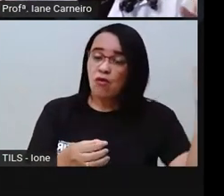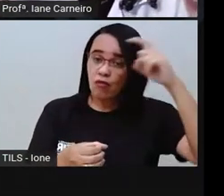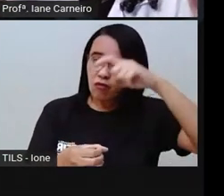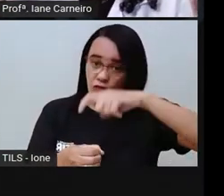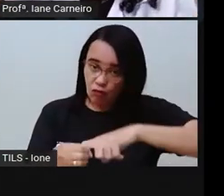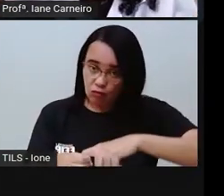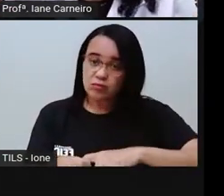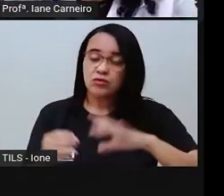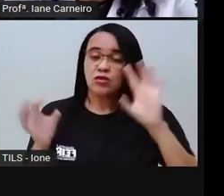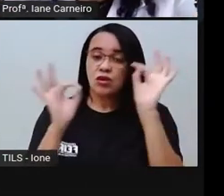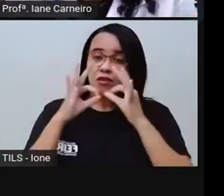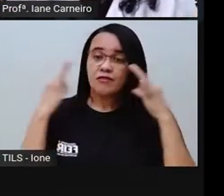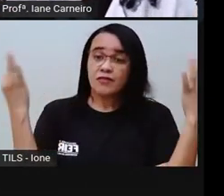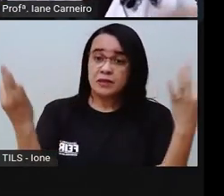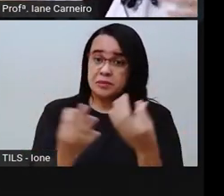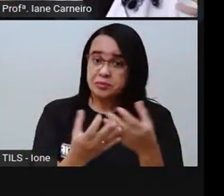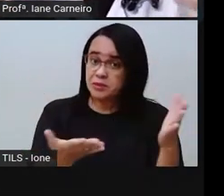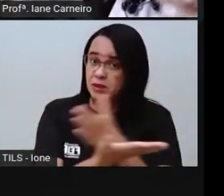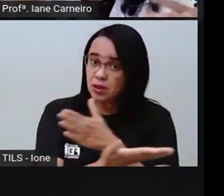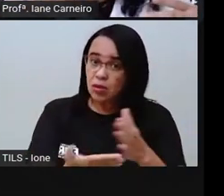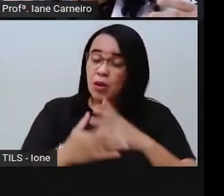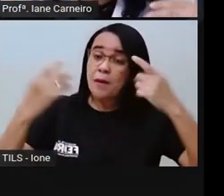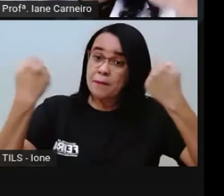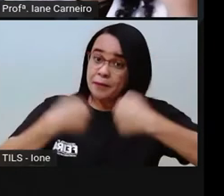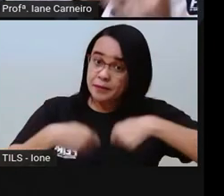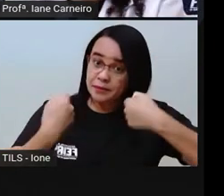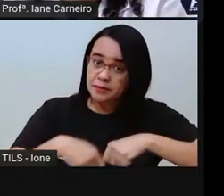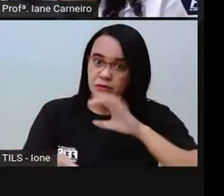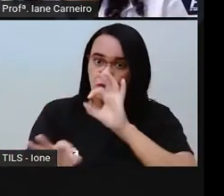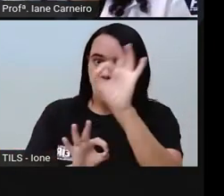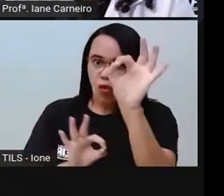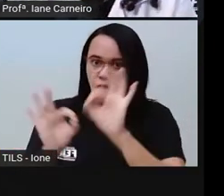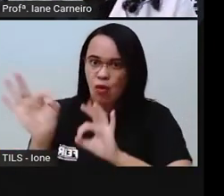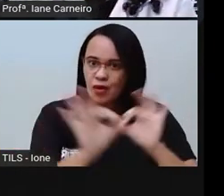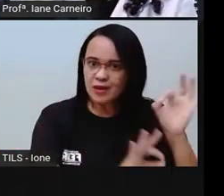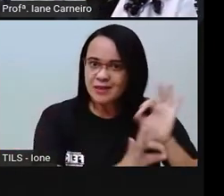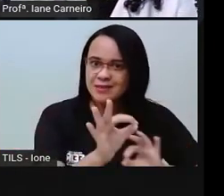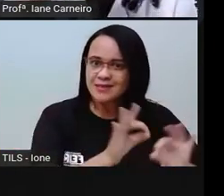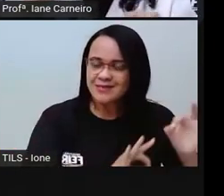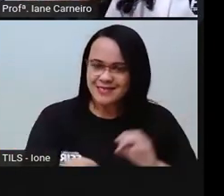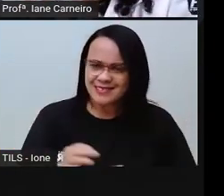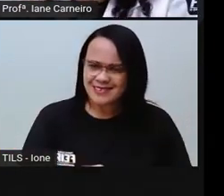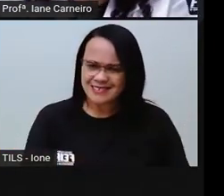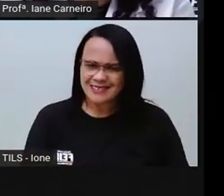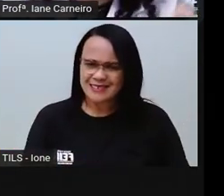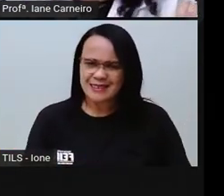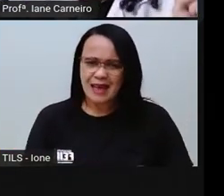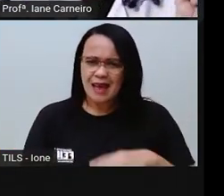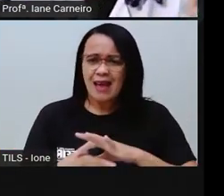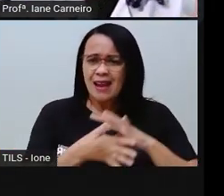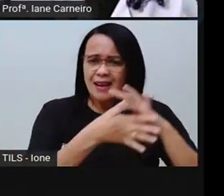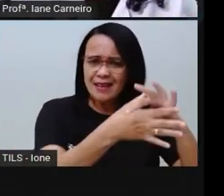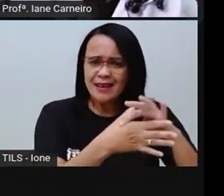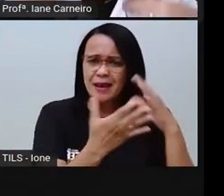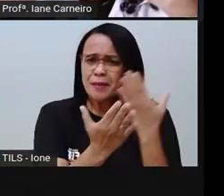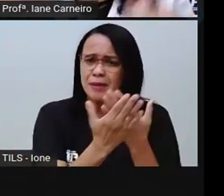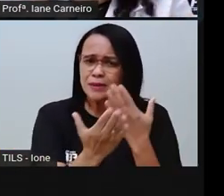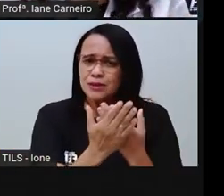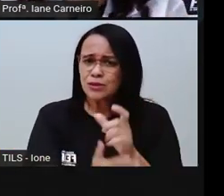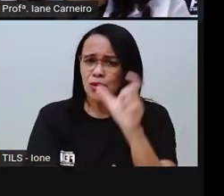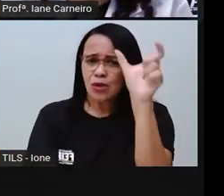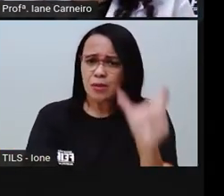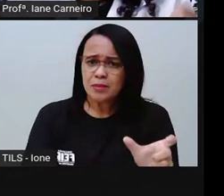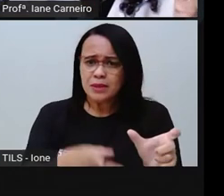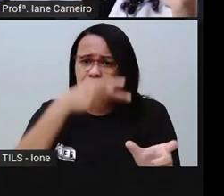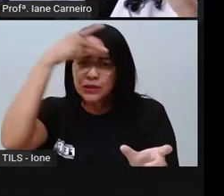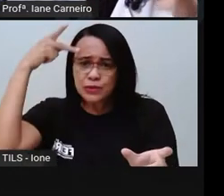Teve que, tiveram que se organizar pra poder ver quem é que vai levar a criança pra escola. Qual é o horário que vai tomar o café da manhã, pra não chegar